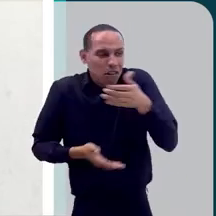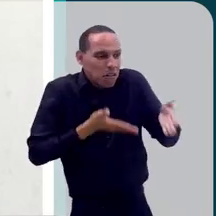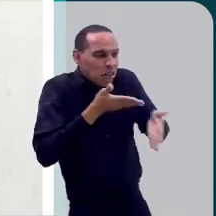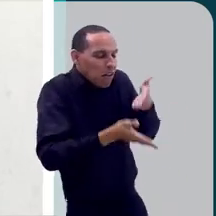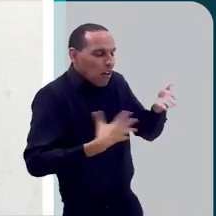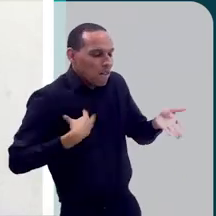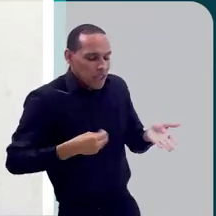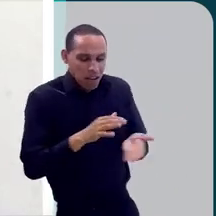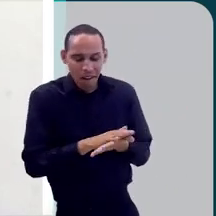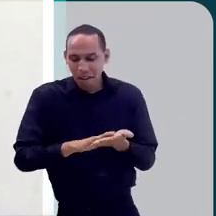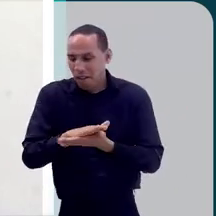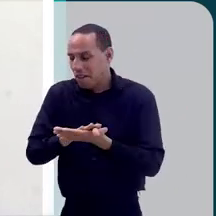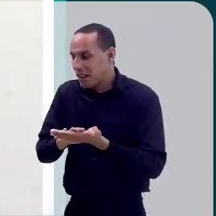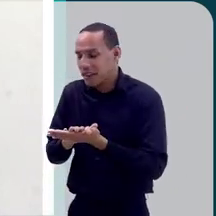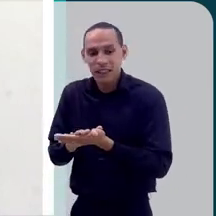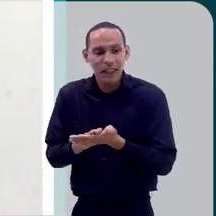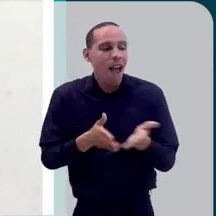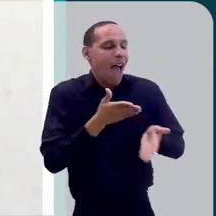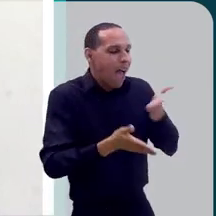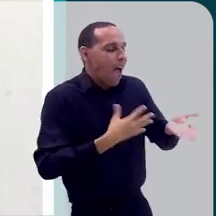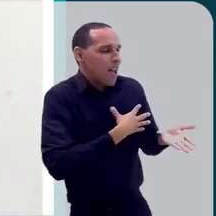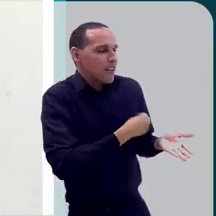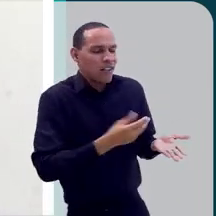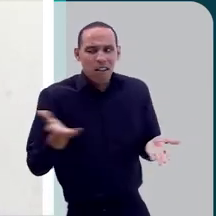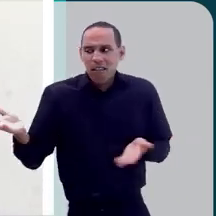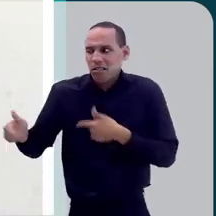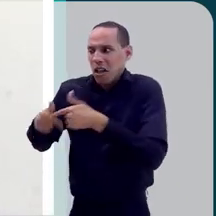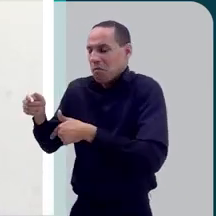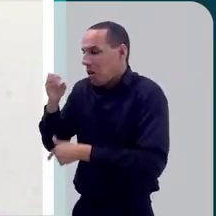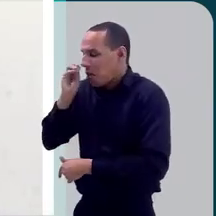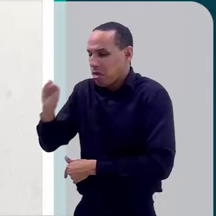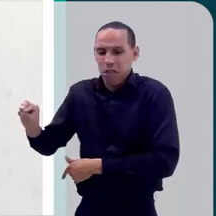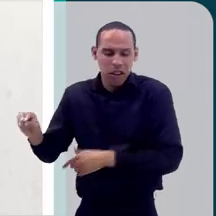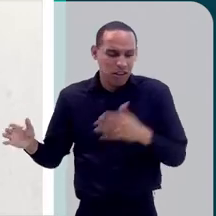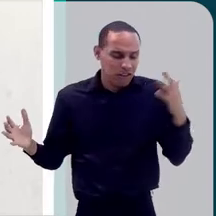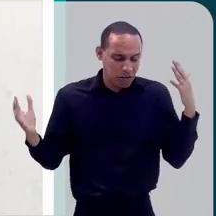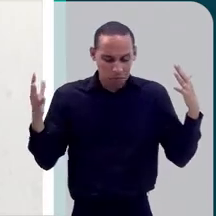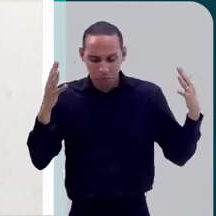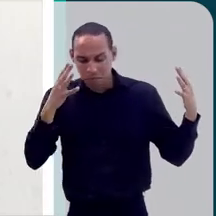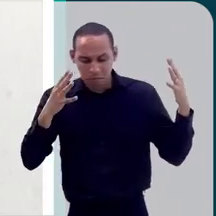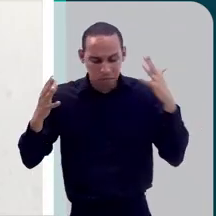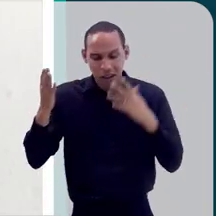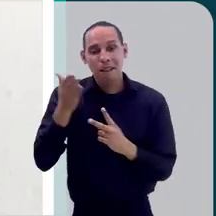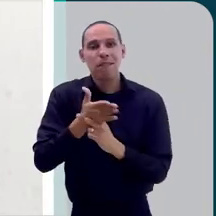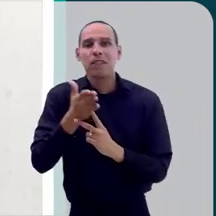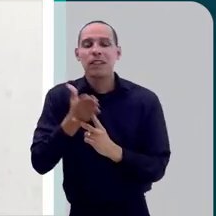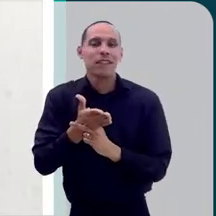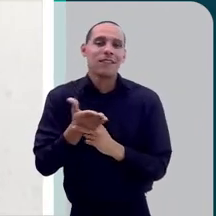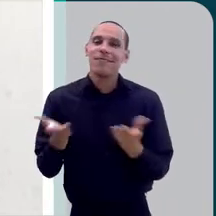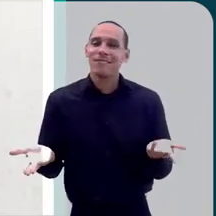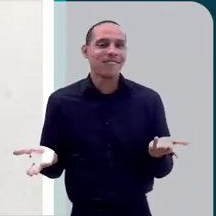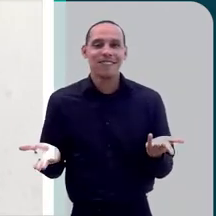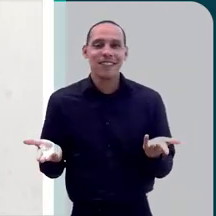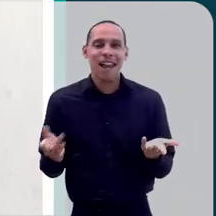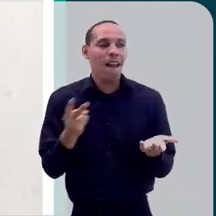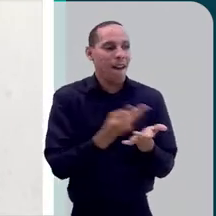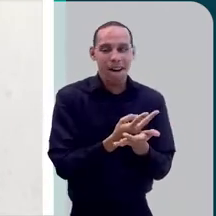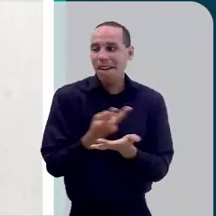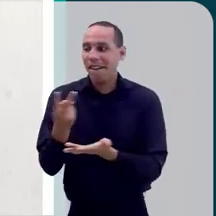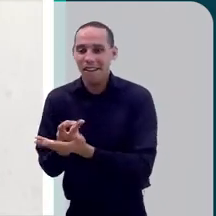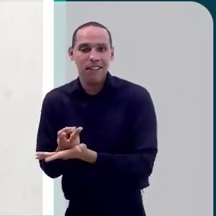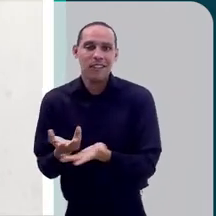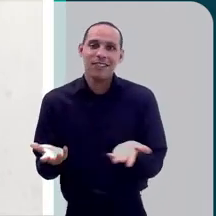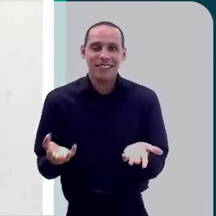trabalho, não estar cuidando do filho. Estar cuidando do filho, não estar cuidando do trabalho. Não tem coisa